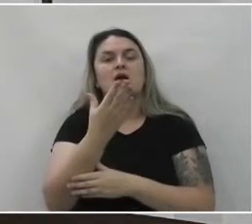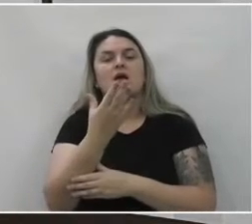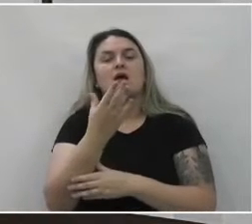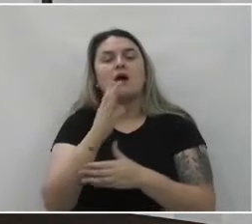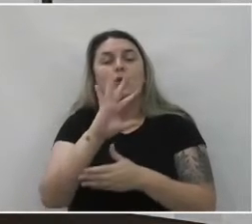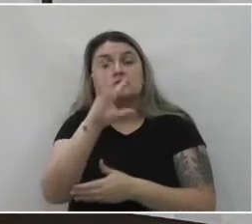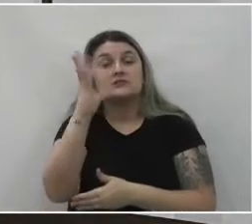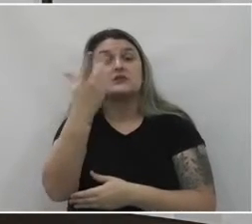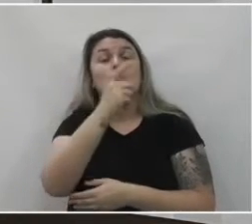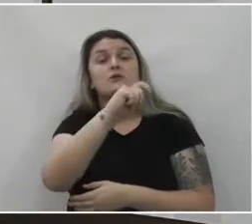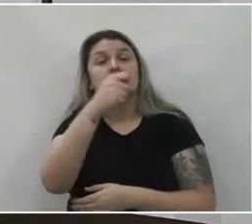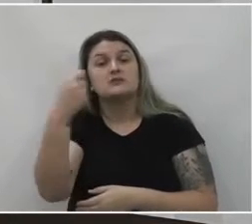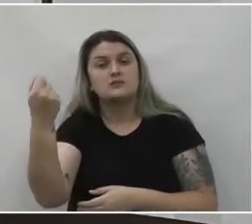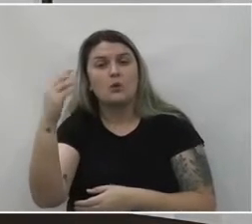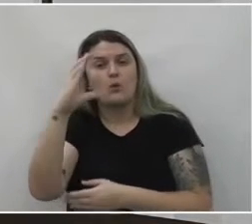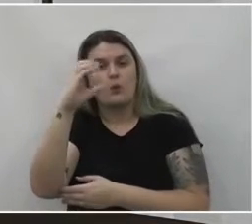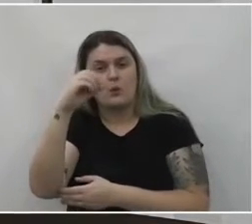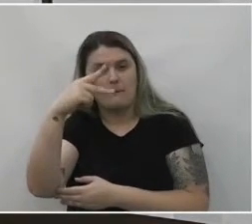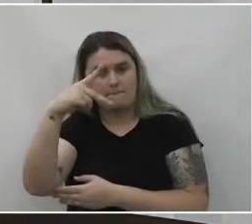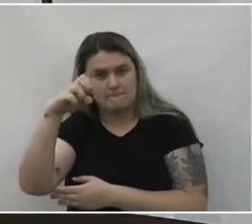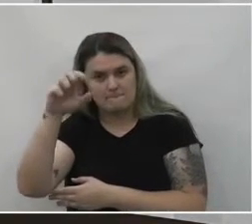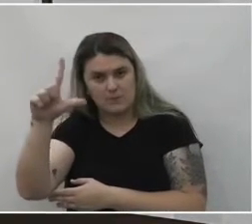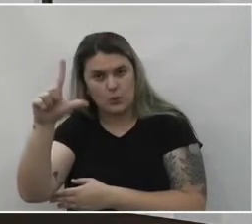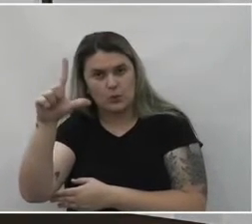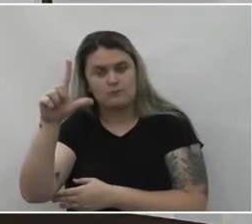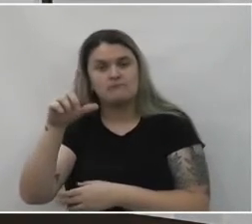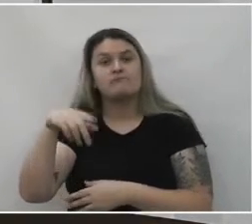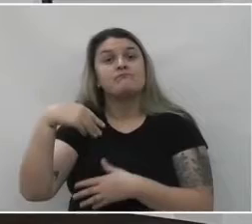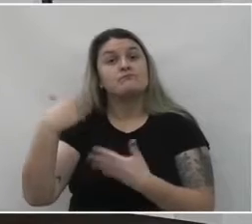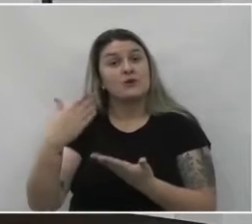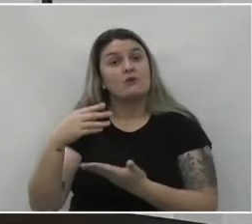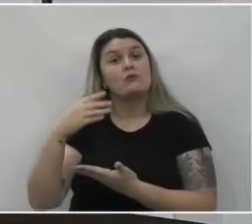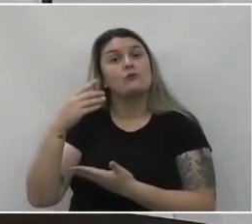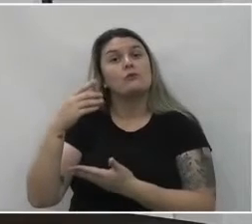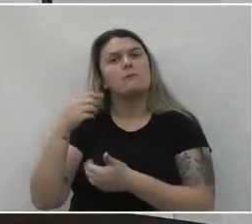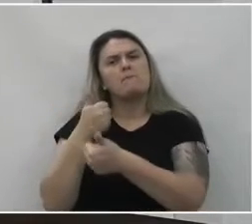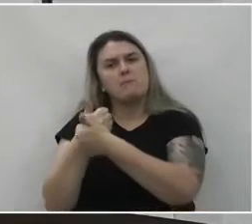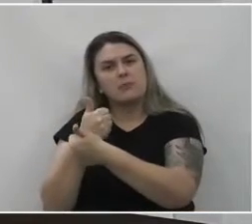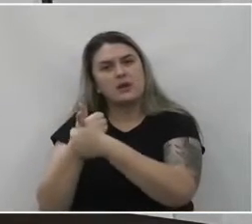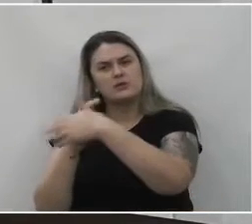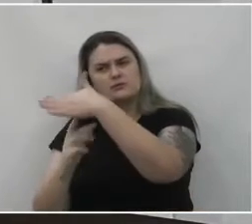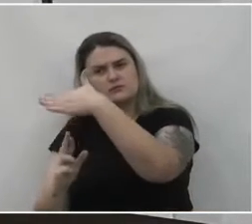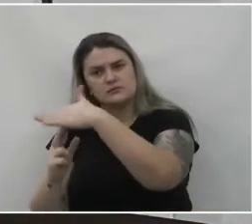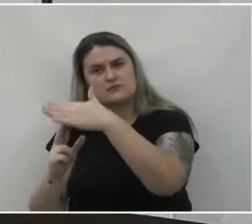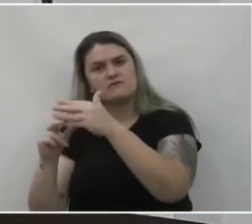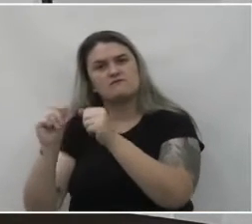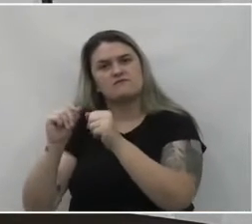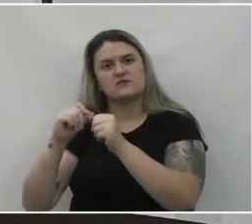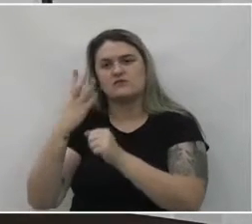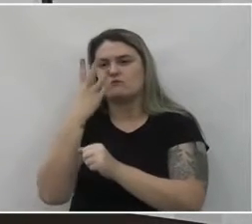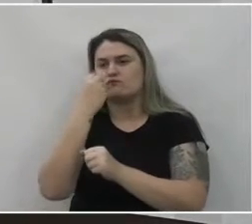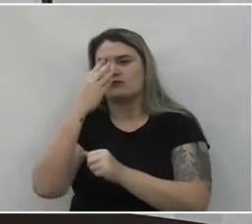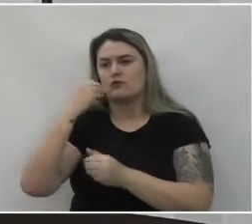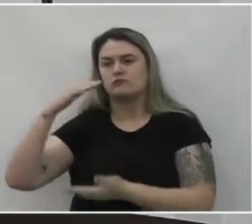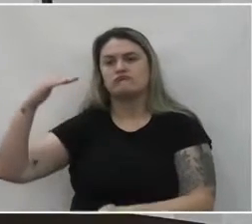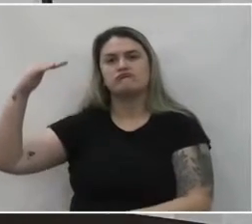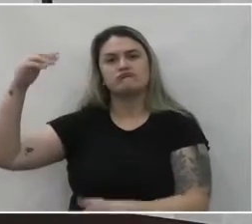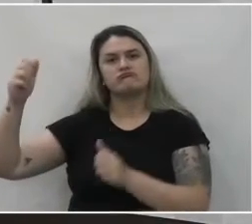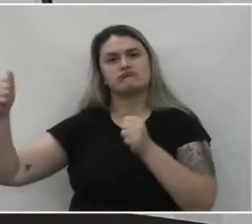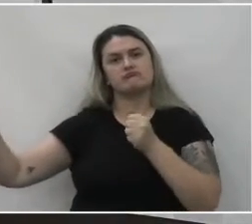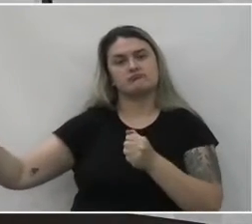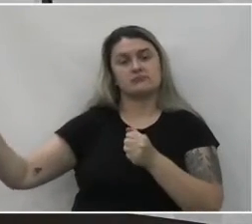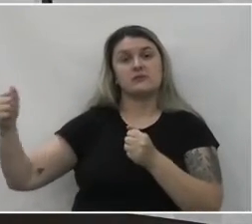O encontro ao lado da rodoviária para tirar a foto do banner porque queríamos ser reconhecidos. A